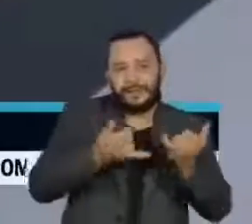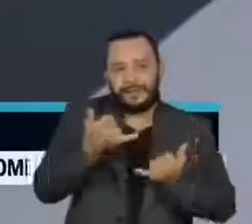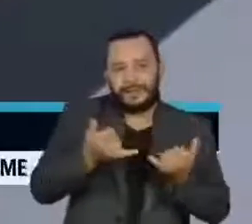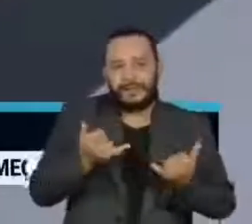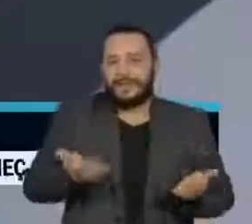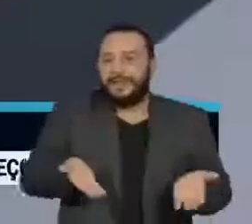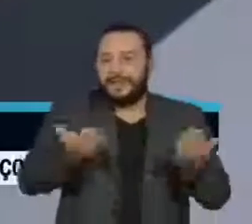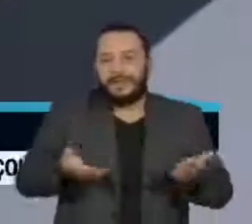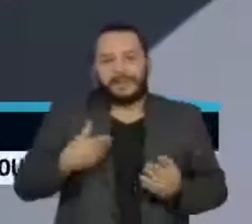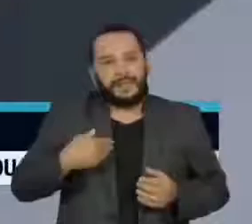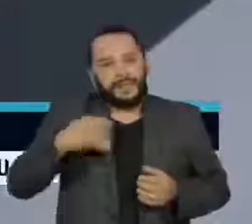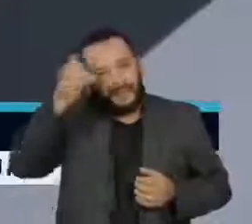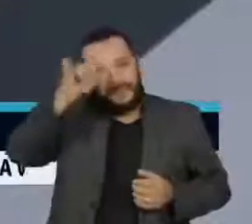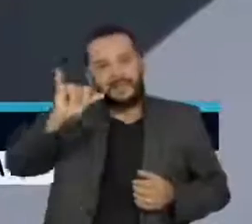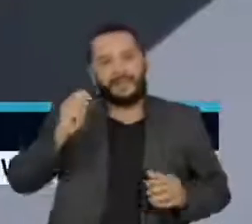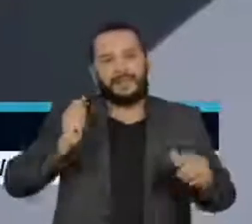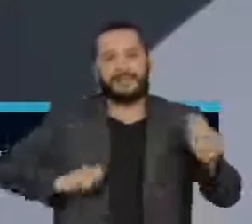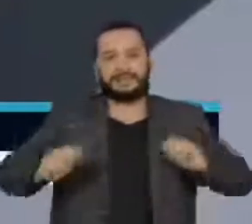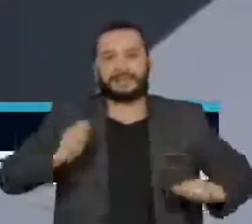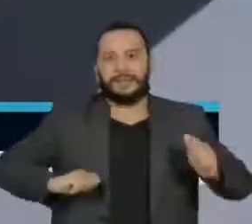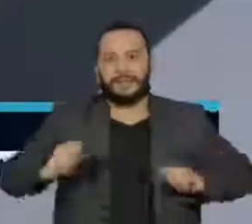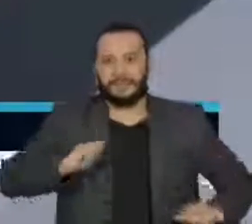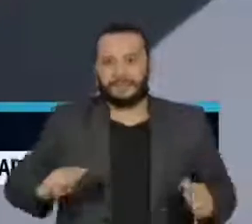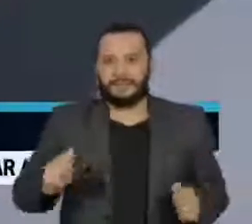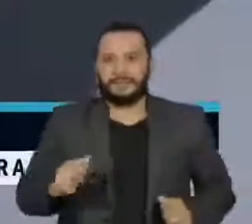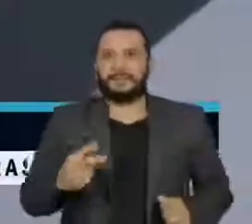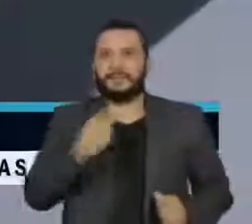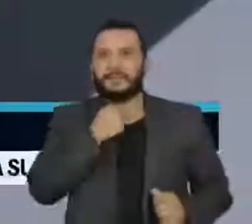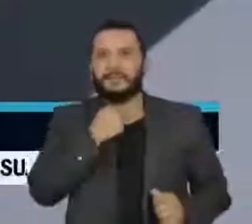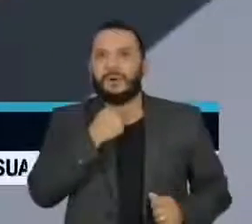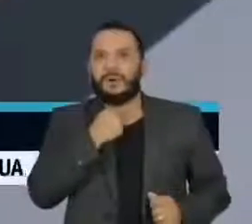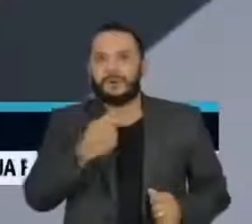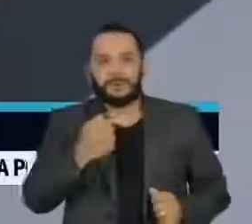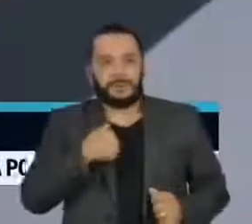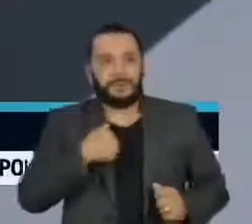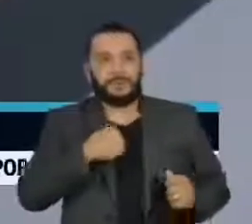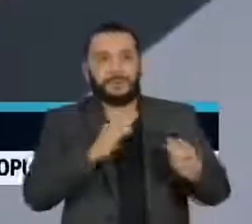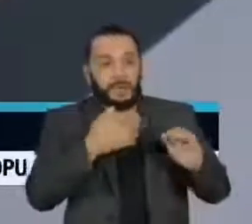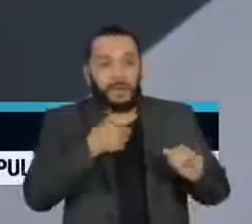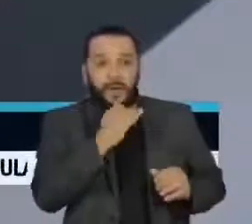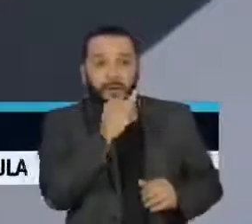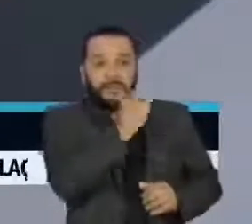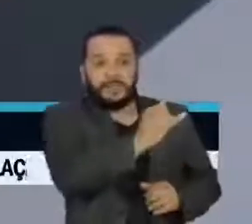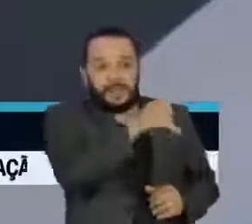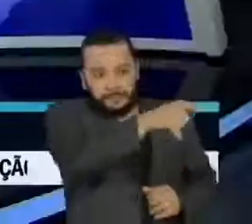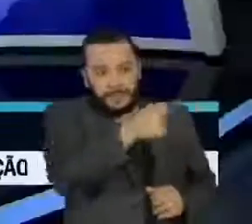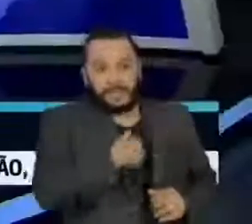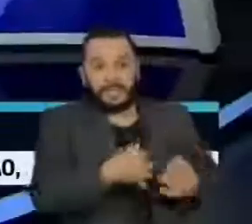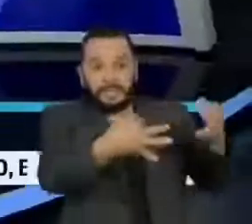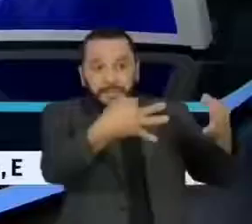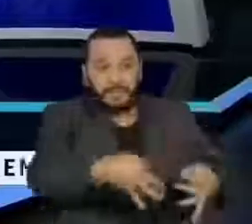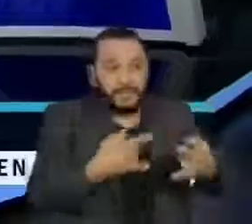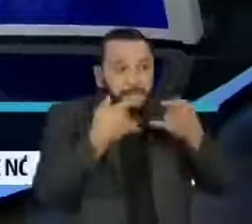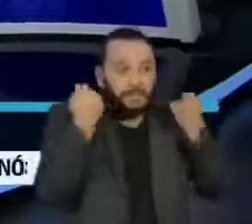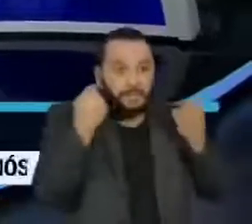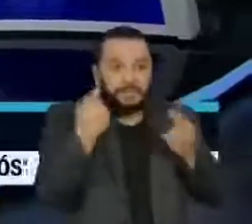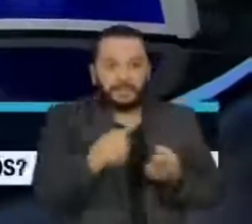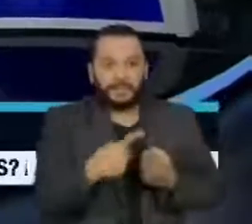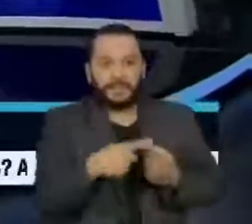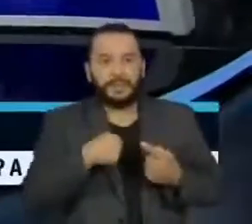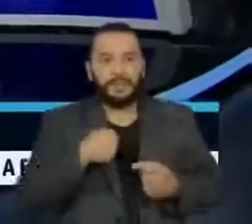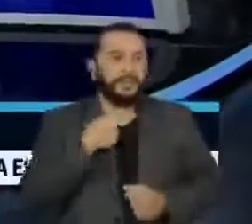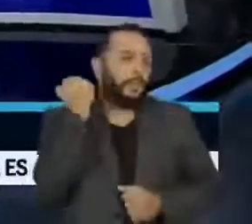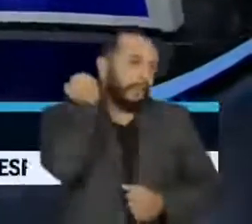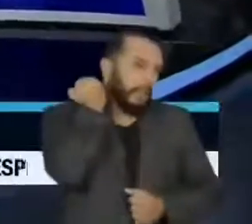estresse. Então, eu não posso falar para o outro fazer a coisa certa, porque eu vou ficar estressado,